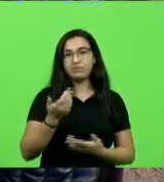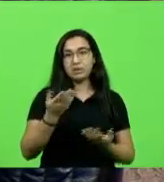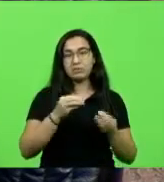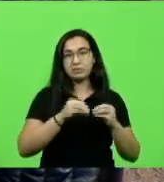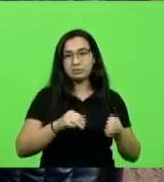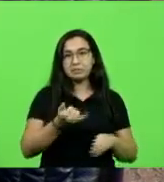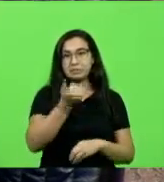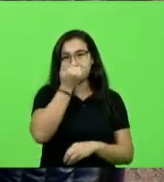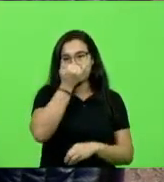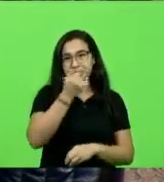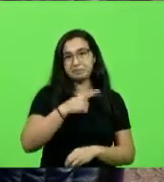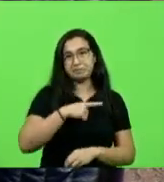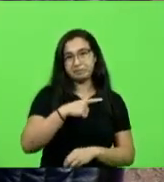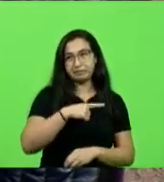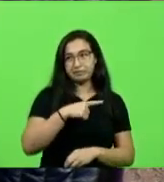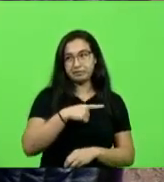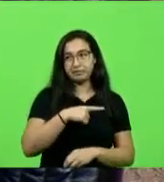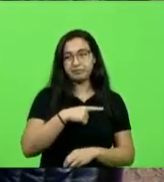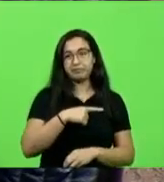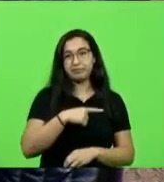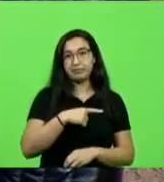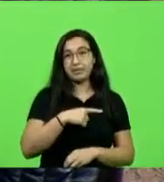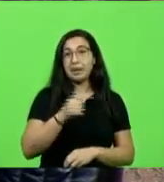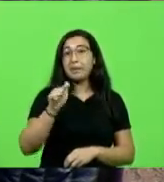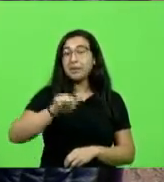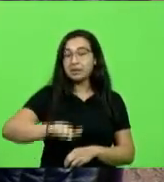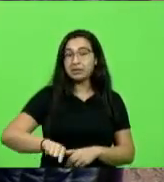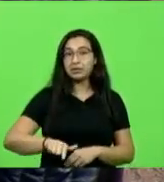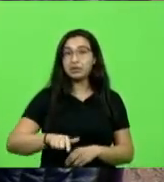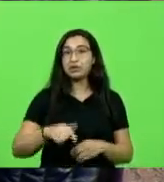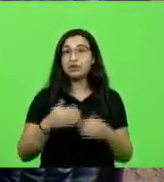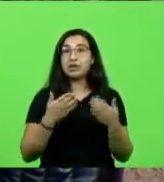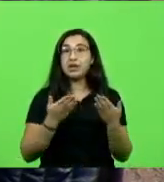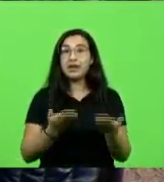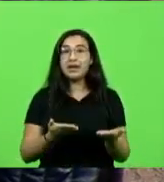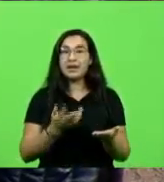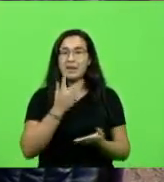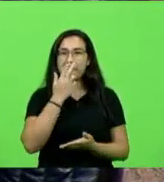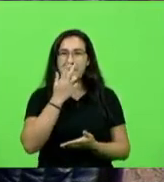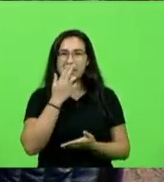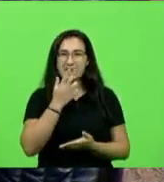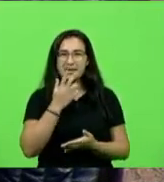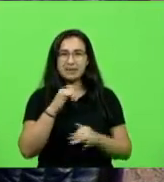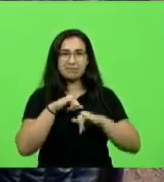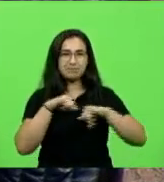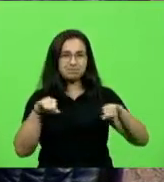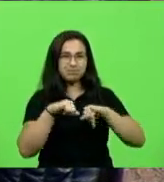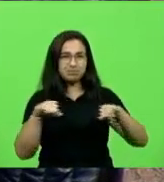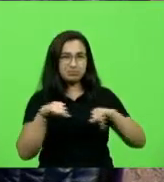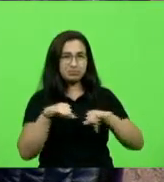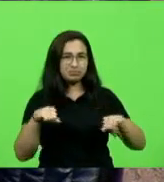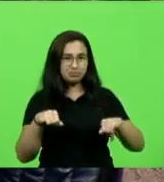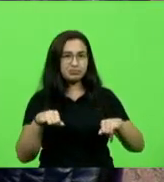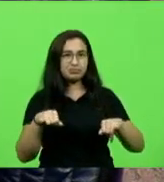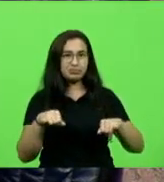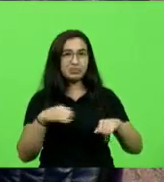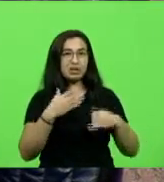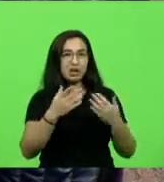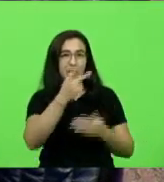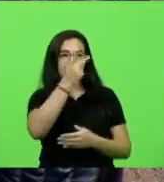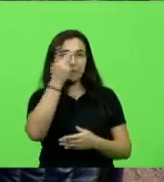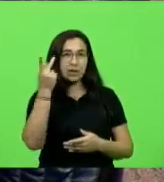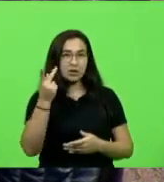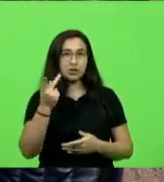essa situação, sem falar também, senhor presidente, desse marketing ativo que as pessoas nessa pandemia estão